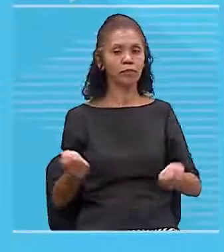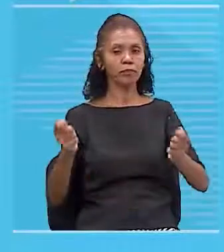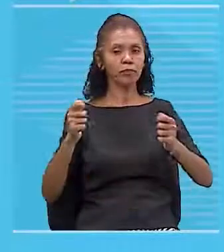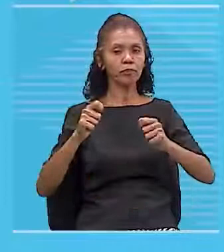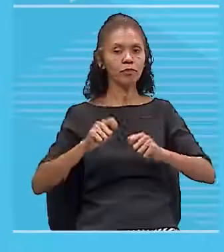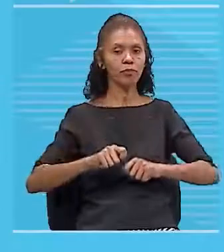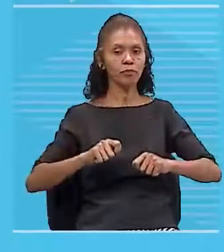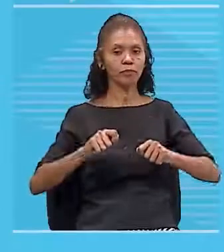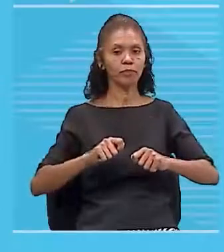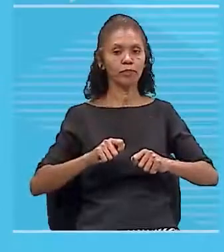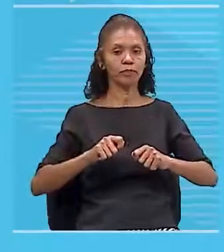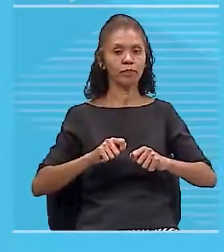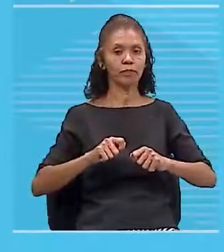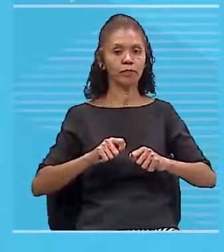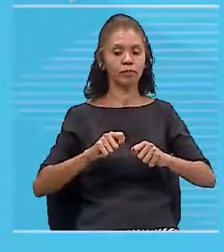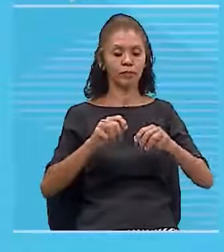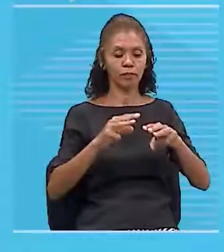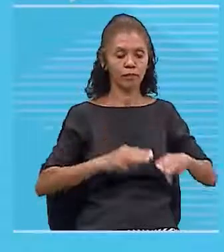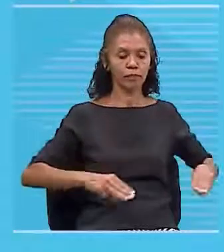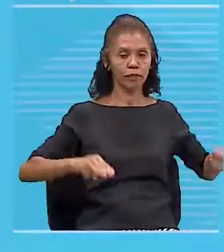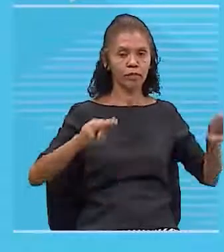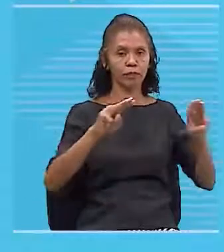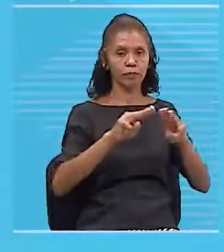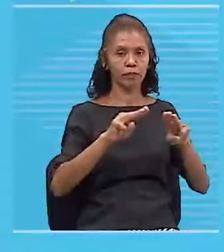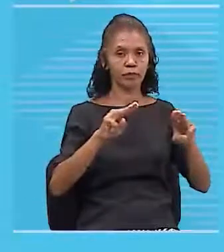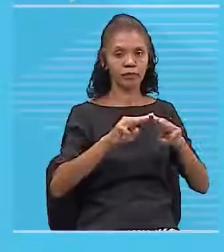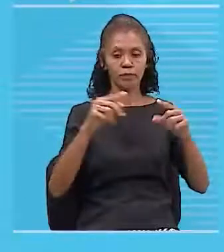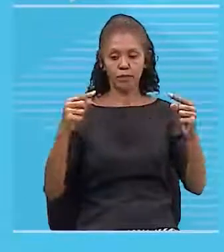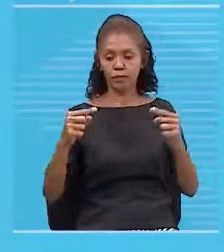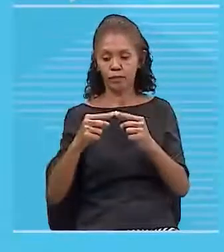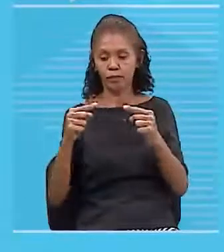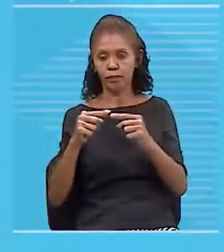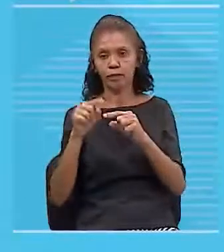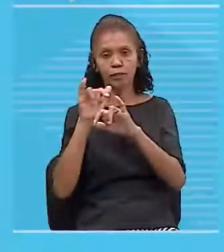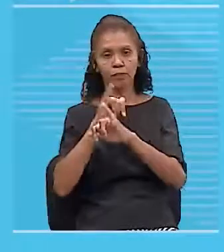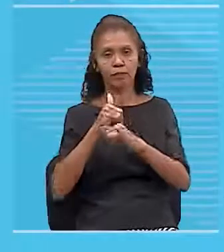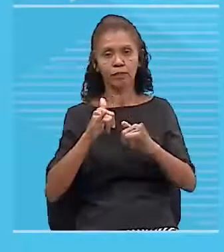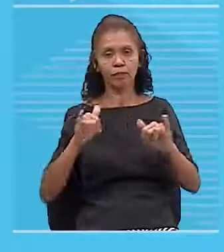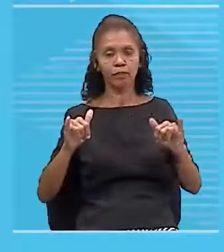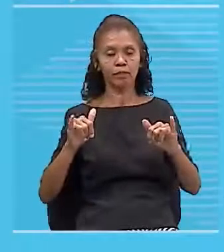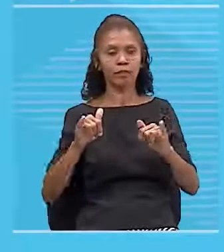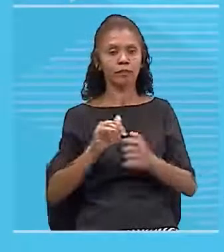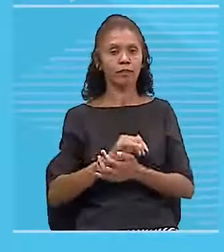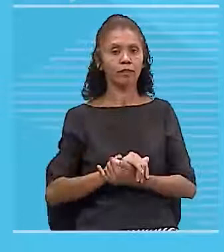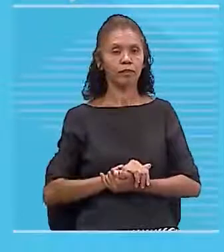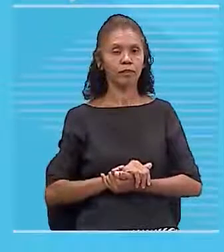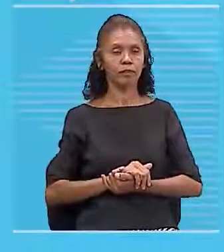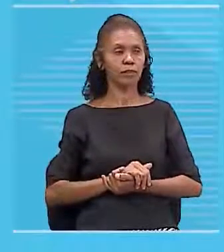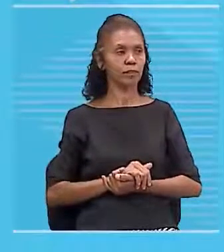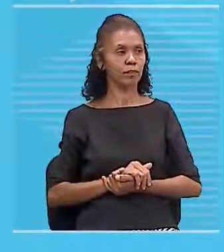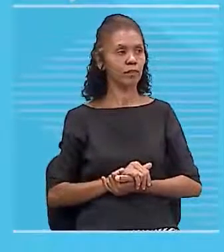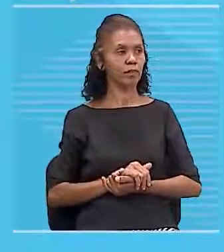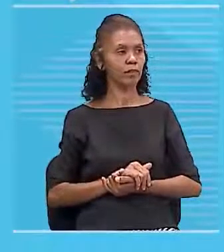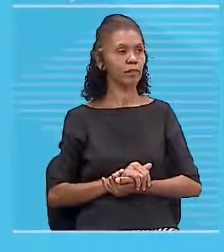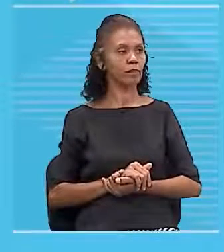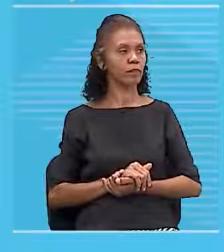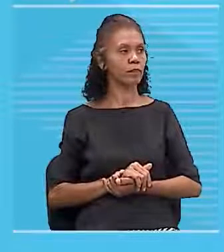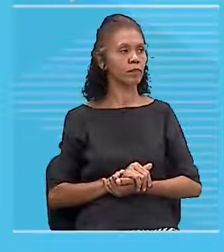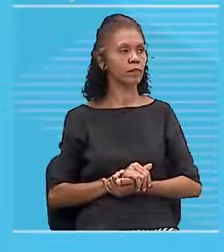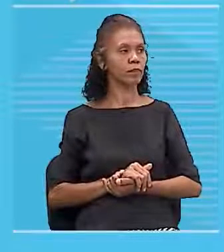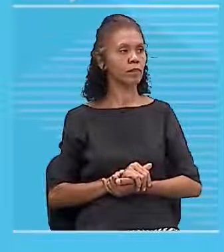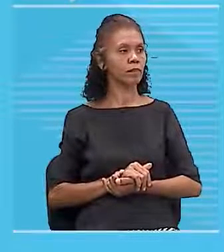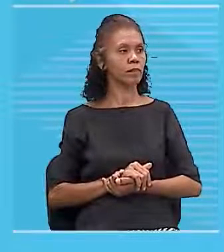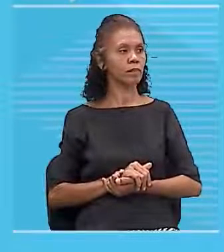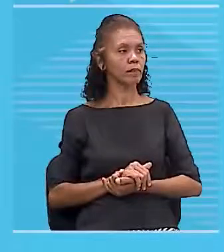magnetismo com eletricidade, tá? Então, o primeiro fenômeno